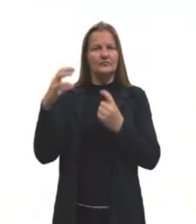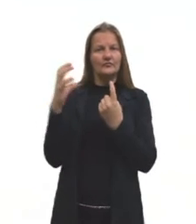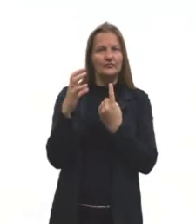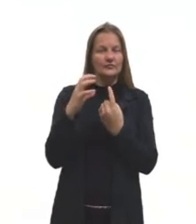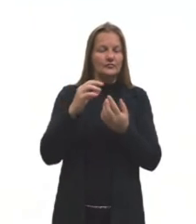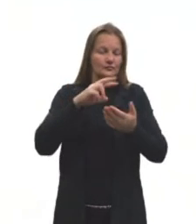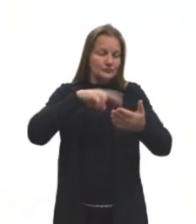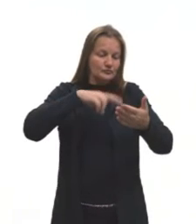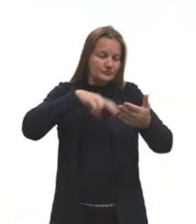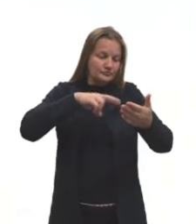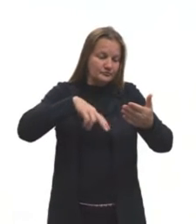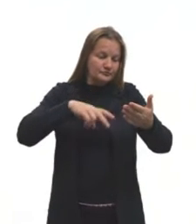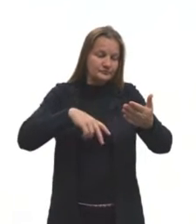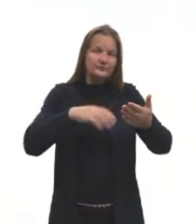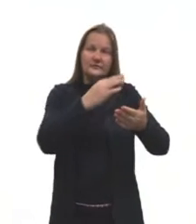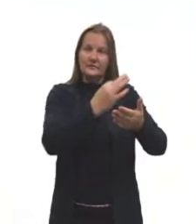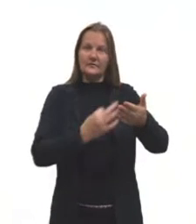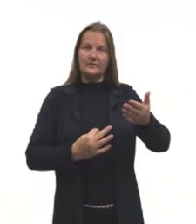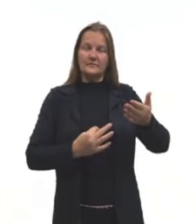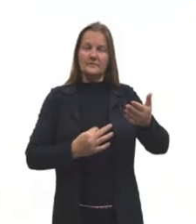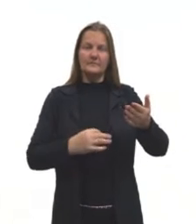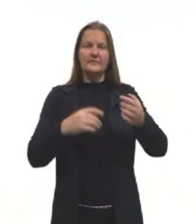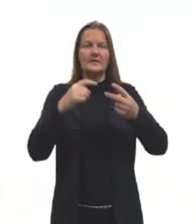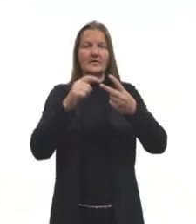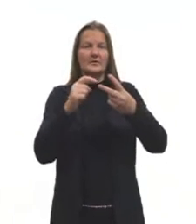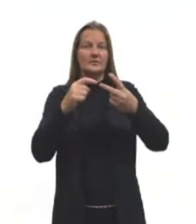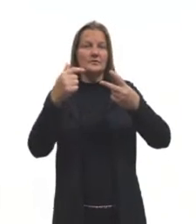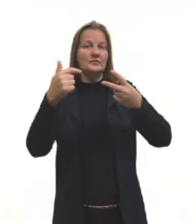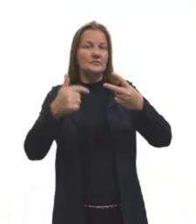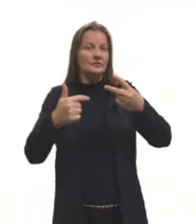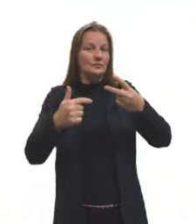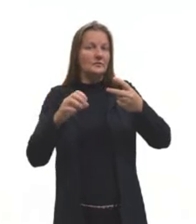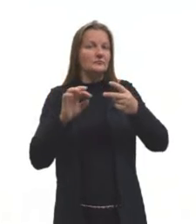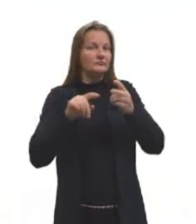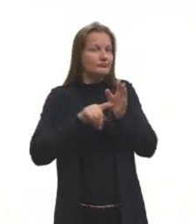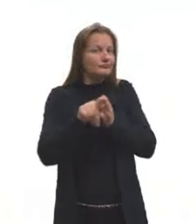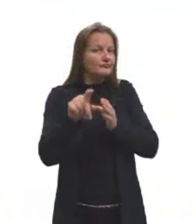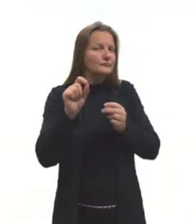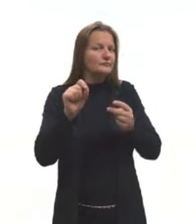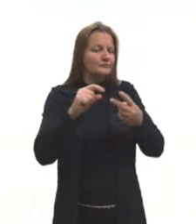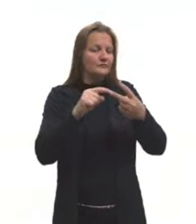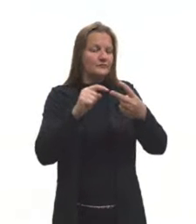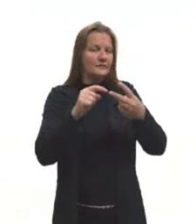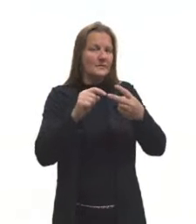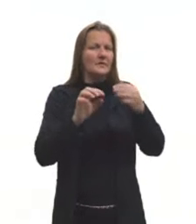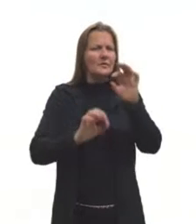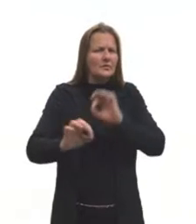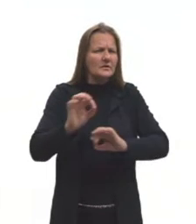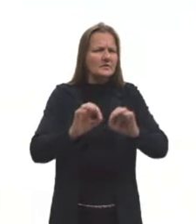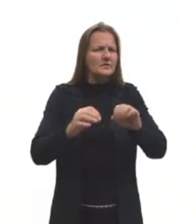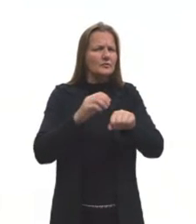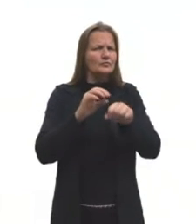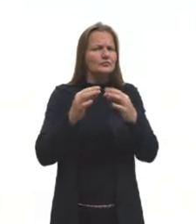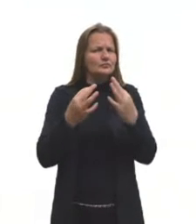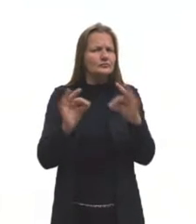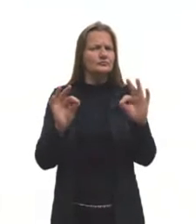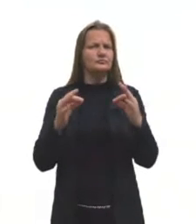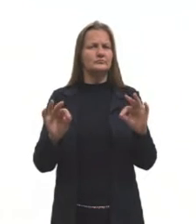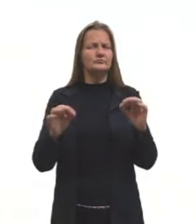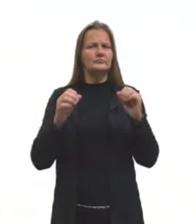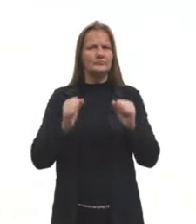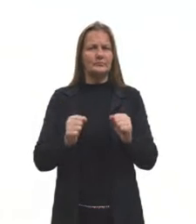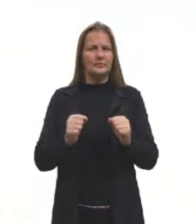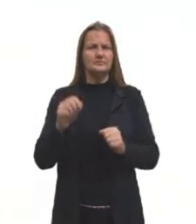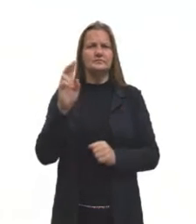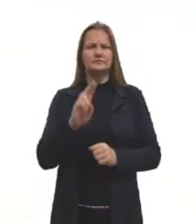interpretação de um texto e a nossa segunda parte aí da pergunta nos diz se essa organização sintática, ela pode